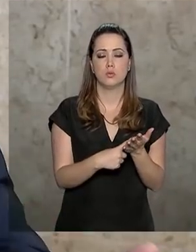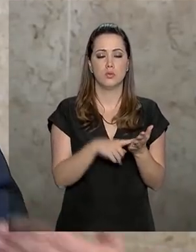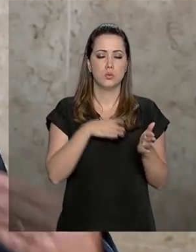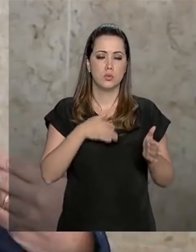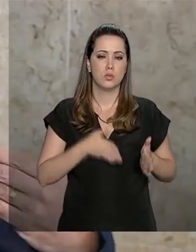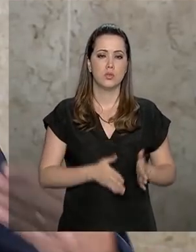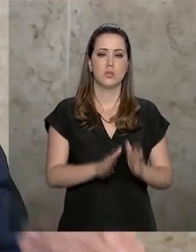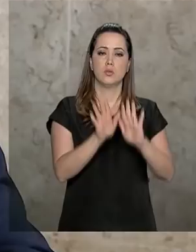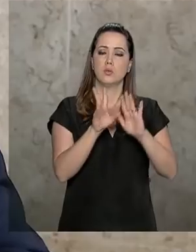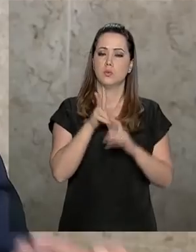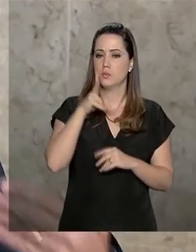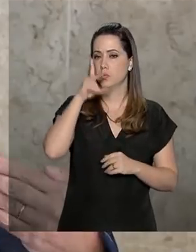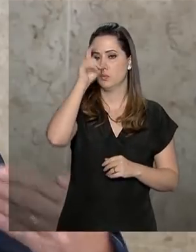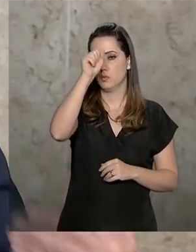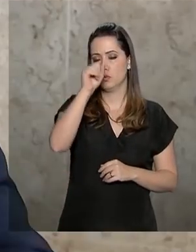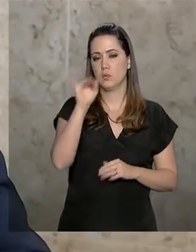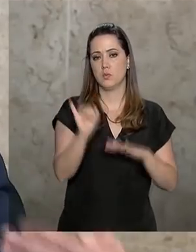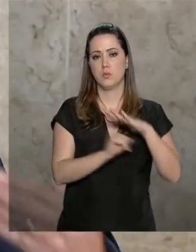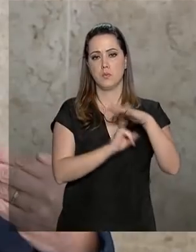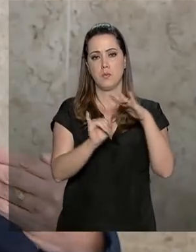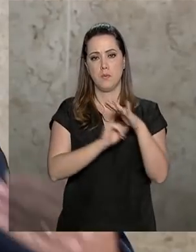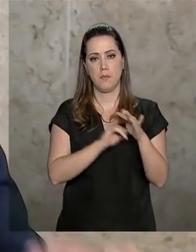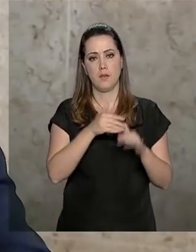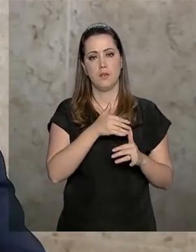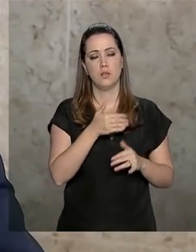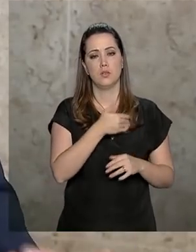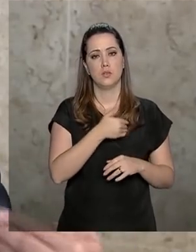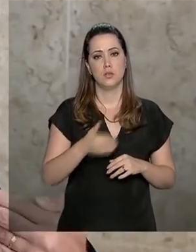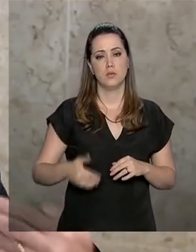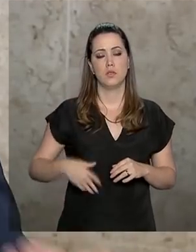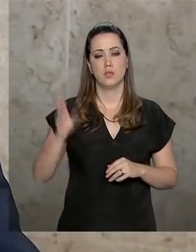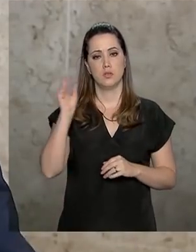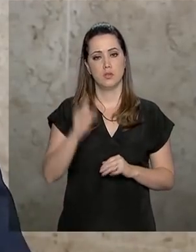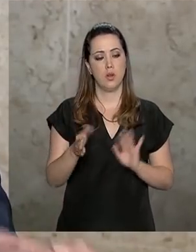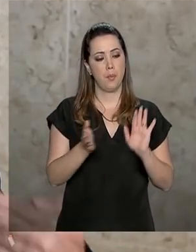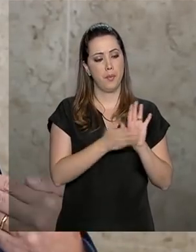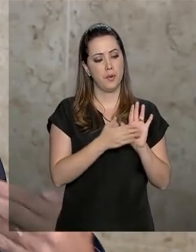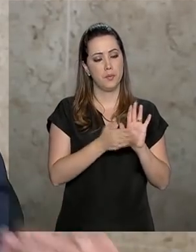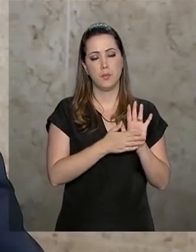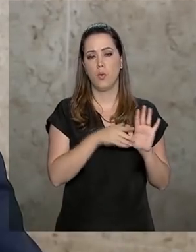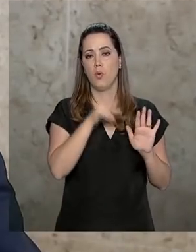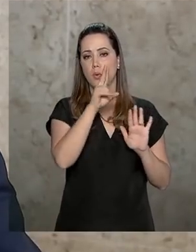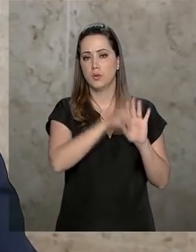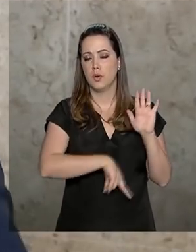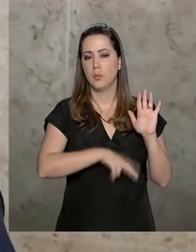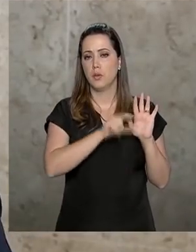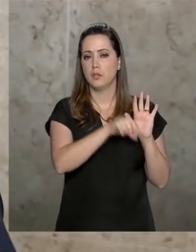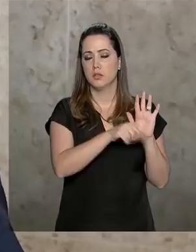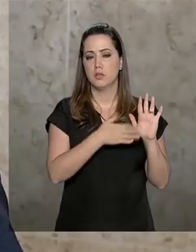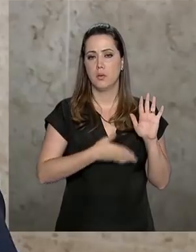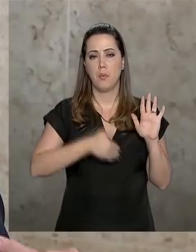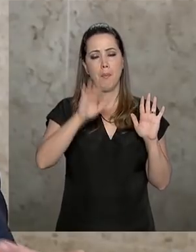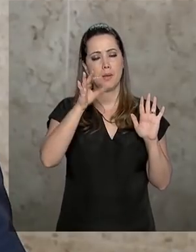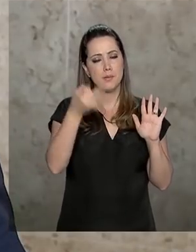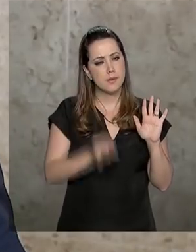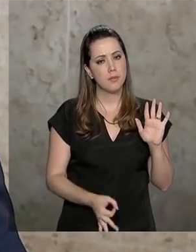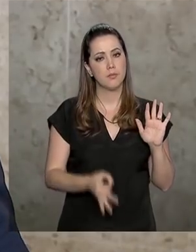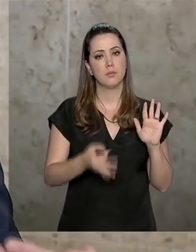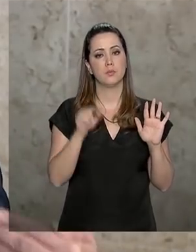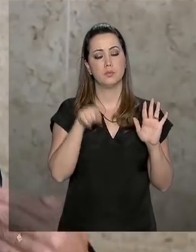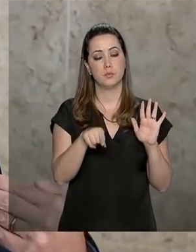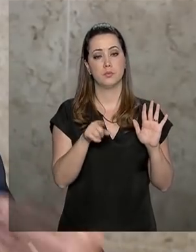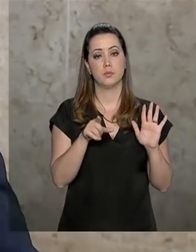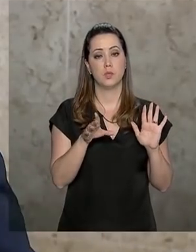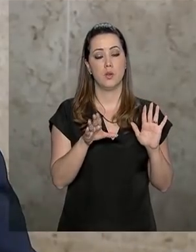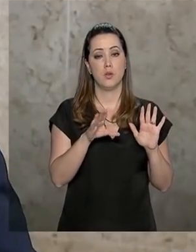linha de fortalecimento institucional do Estado de Direito, é propor uma tipificação mais adequada